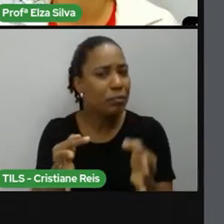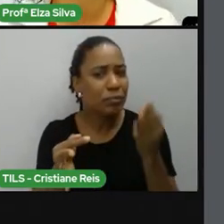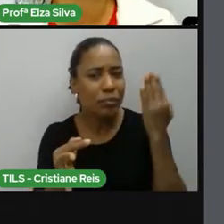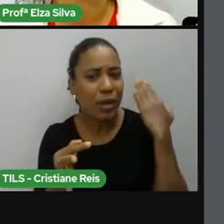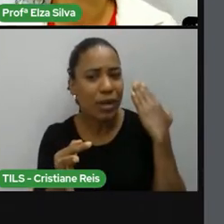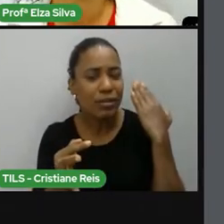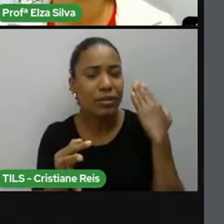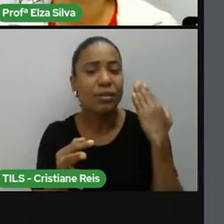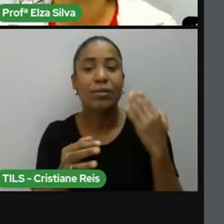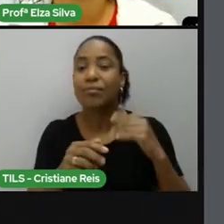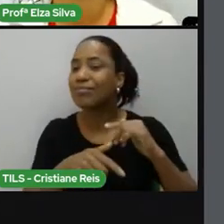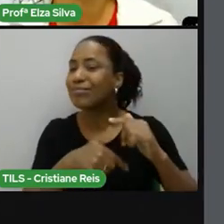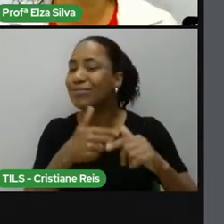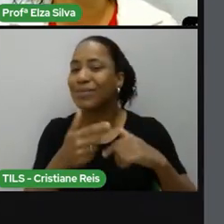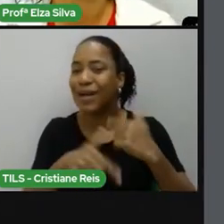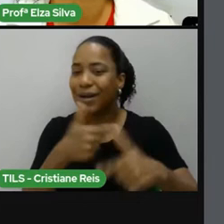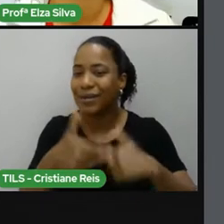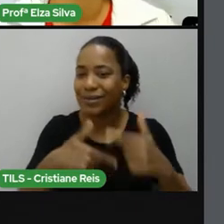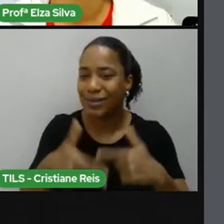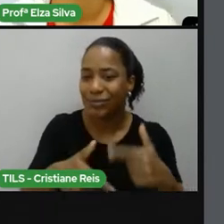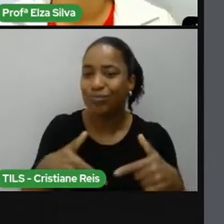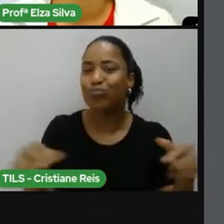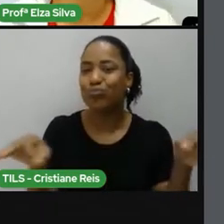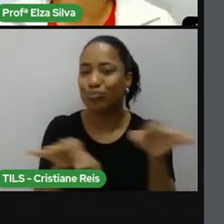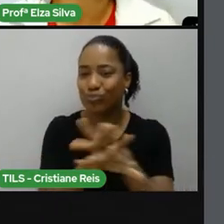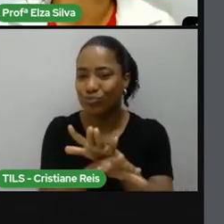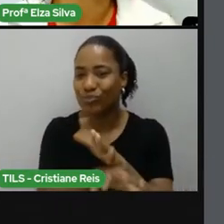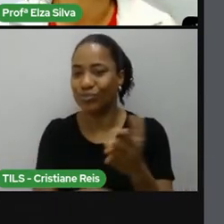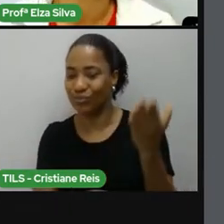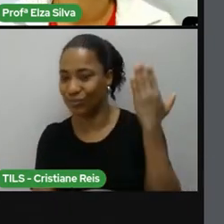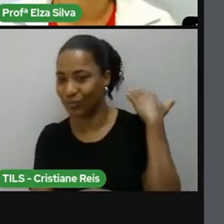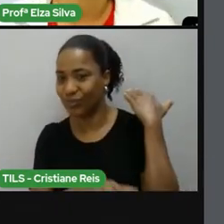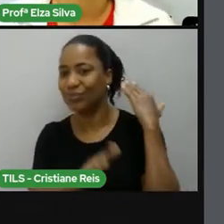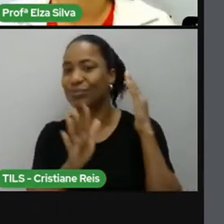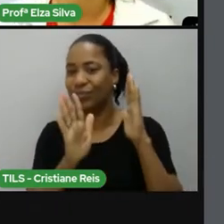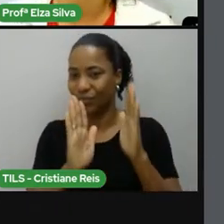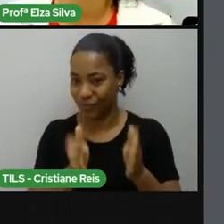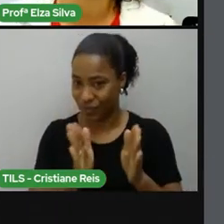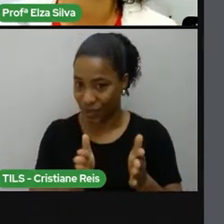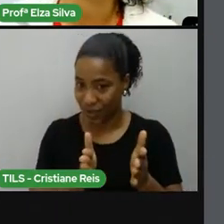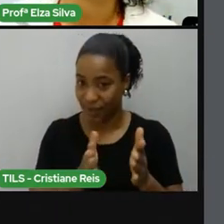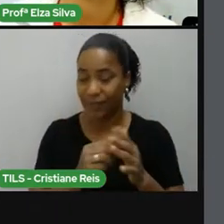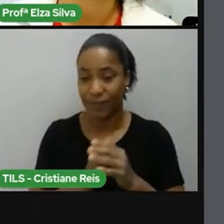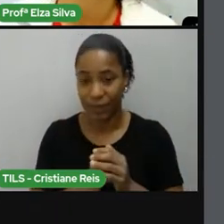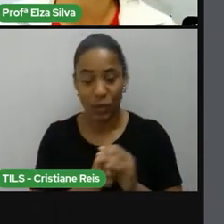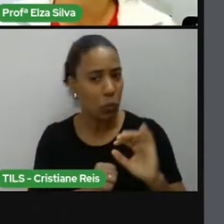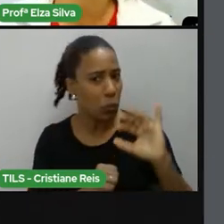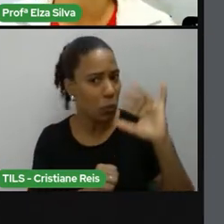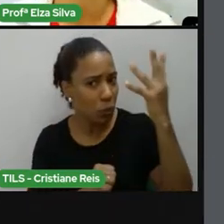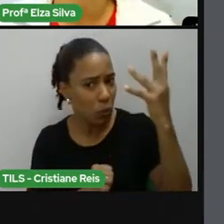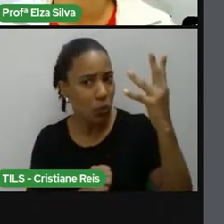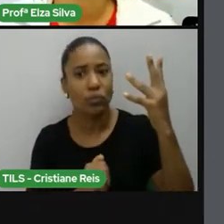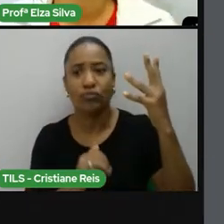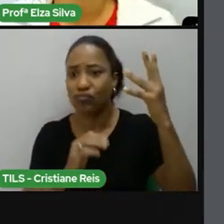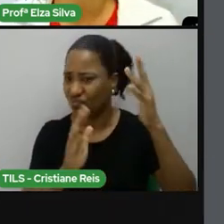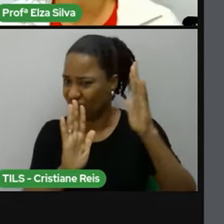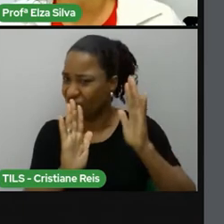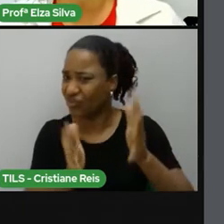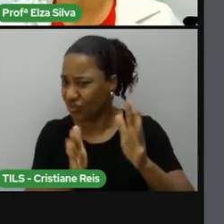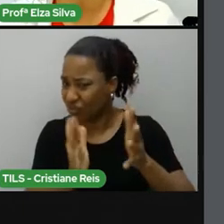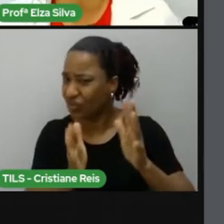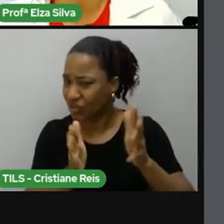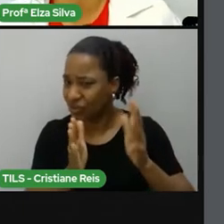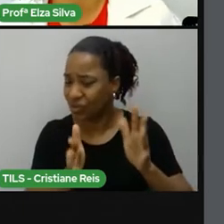indicar ações que ocorreram no passado, ou seja, para falar de fatos que já aconteceram, que